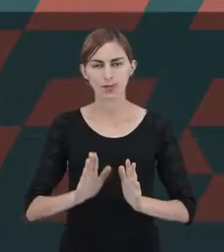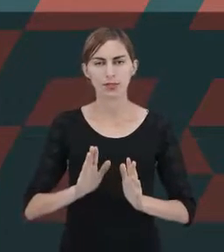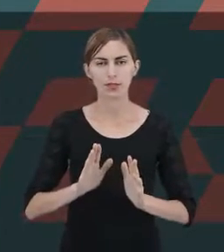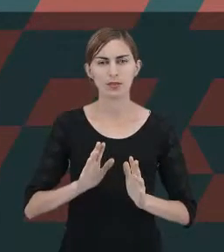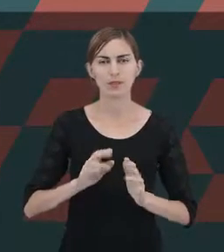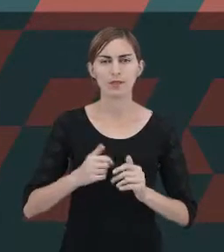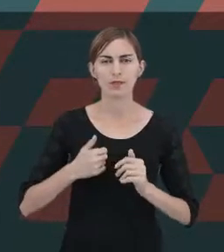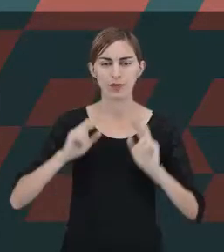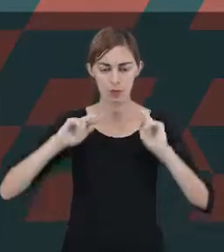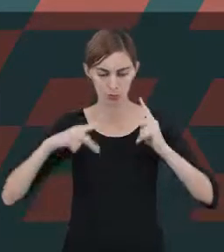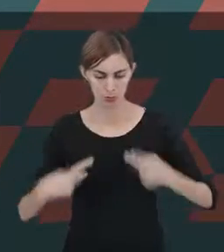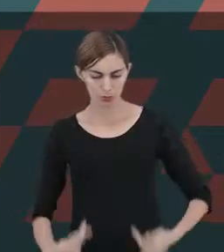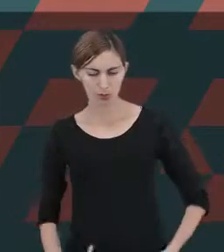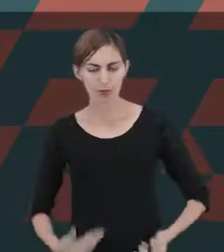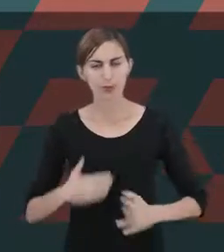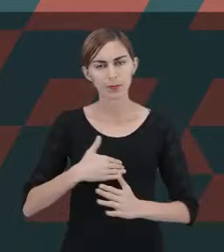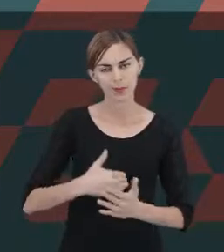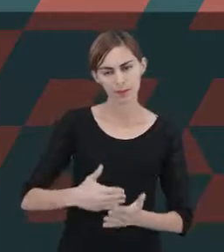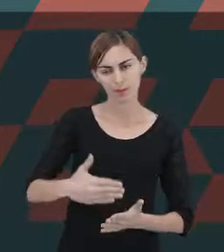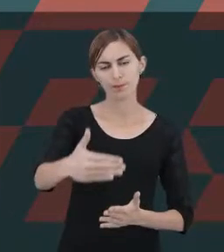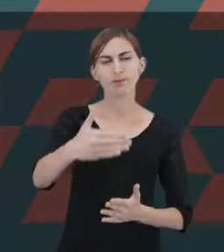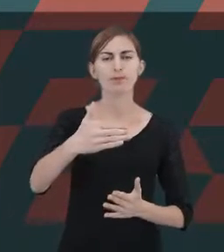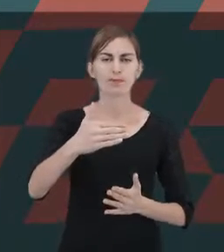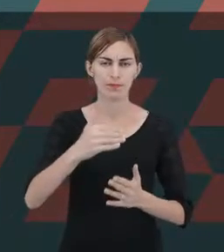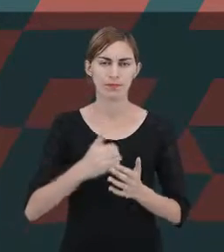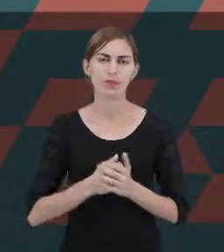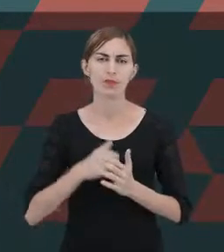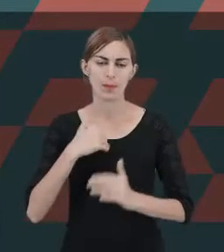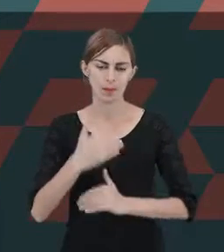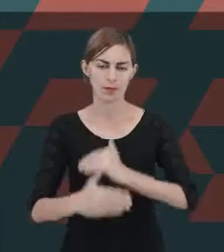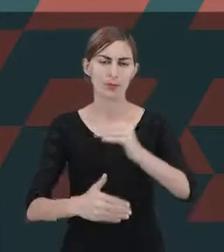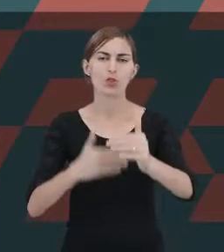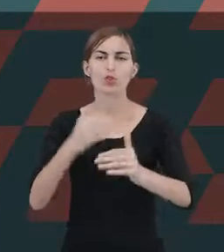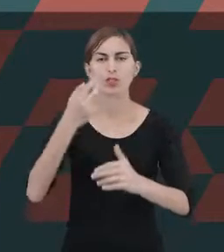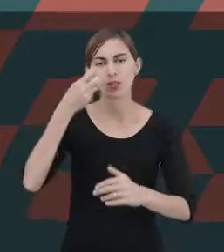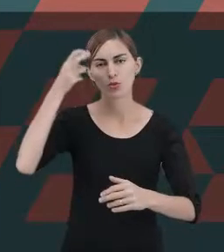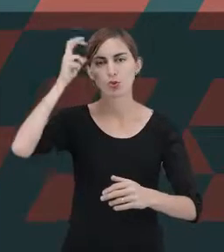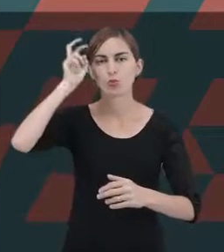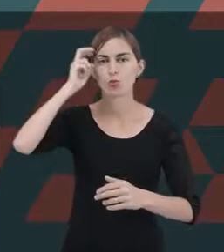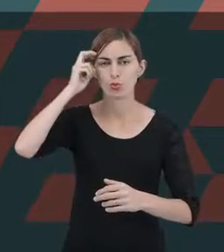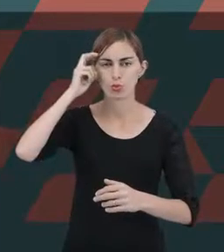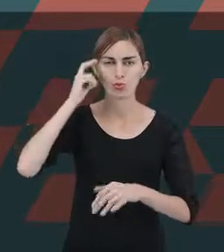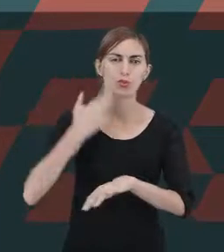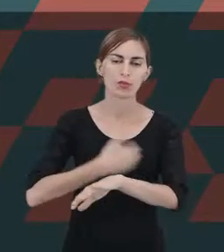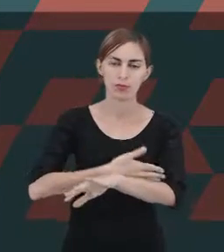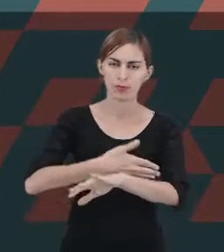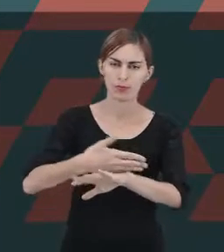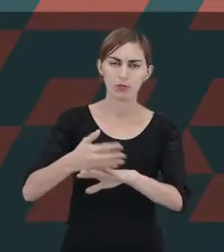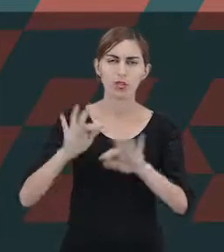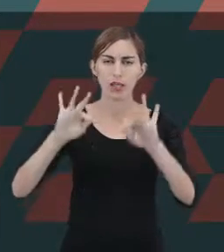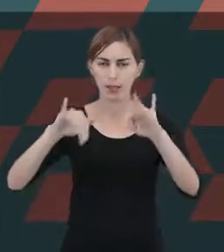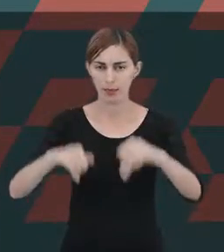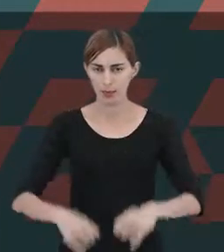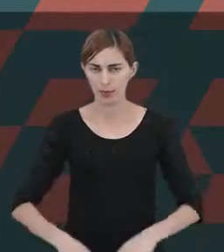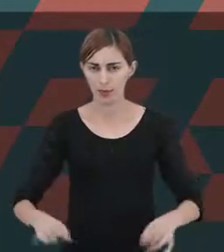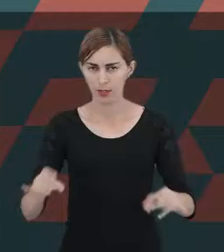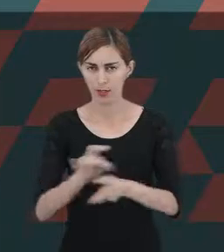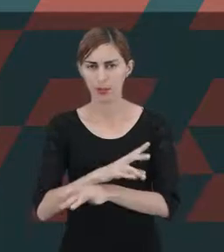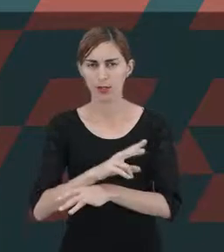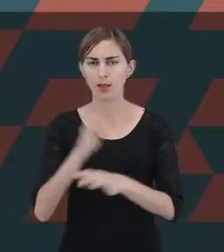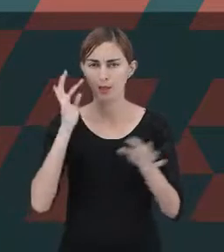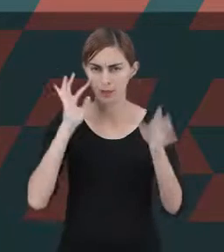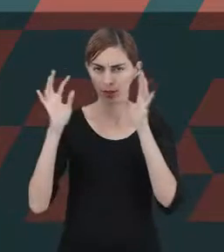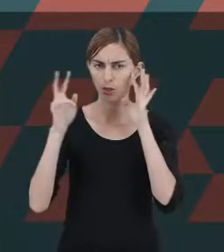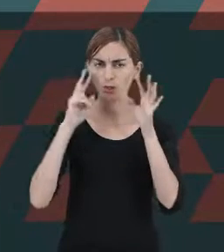a partir da internalização dos processos culturais. E para terminar a teoria Vygotskiana, ele